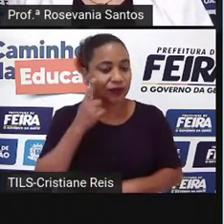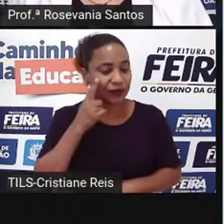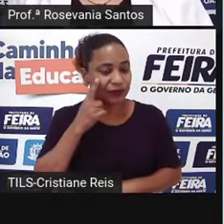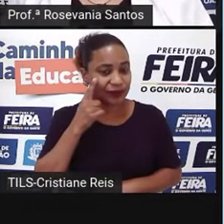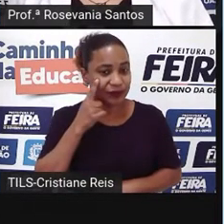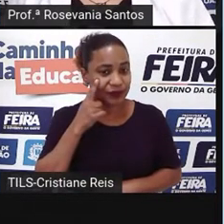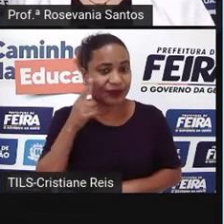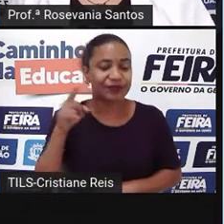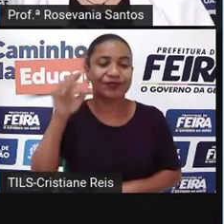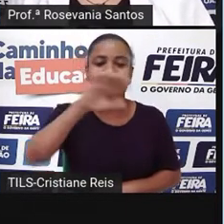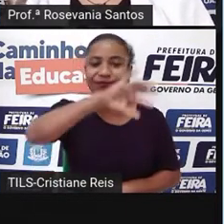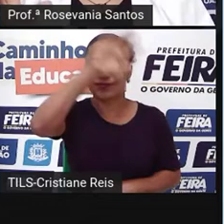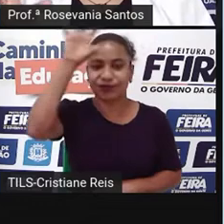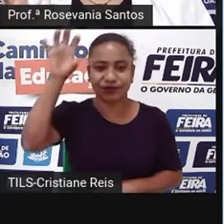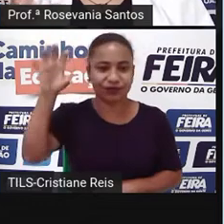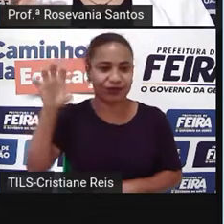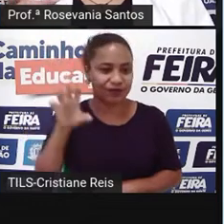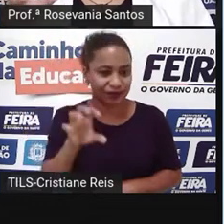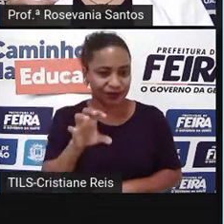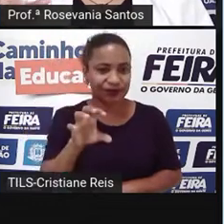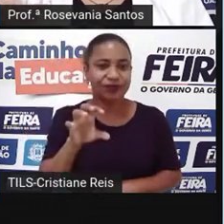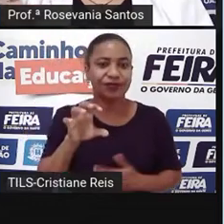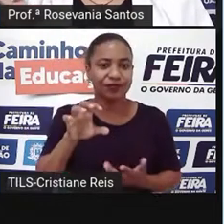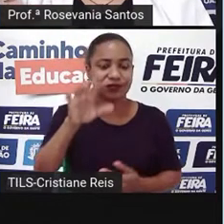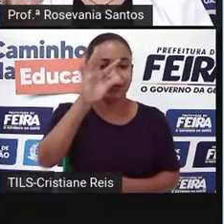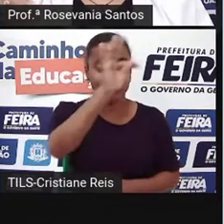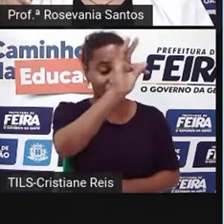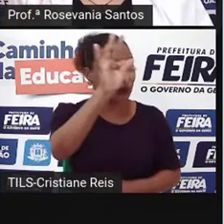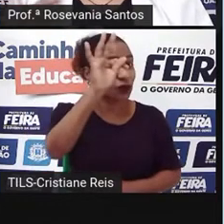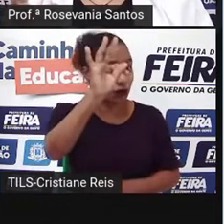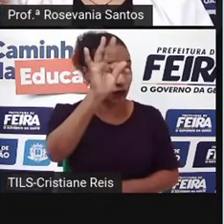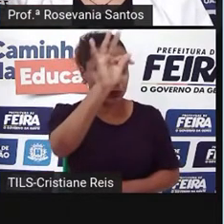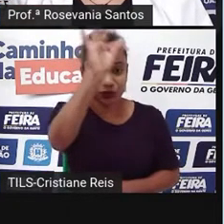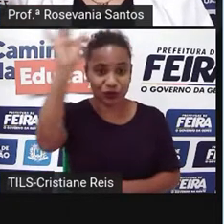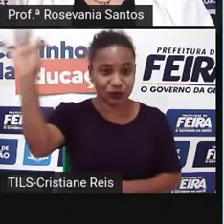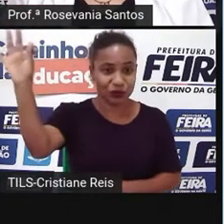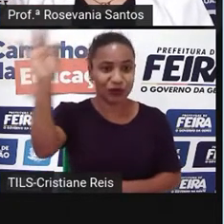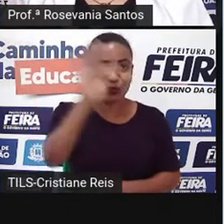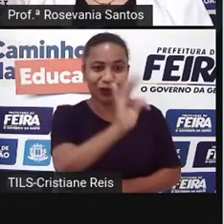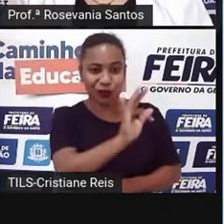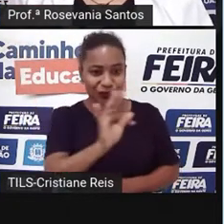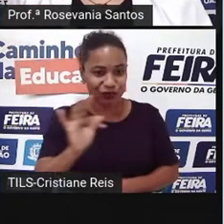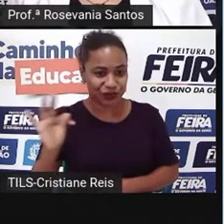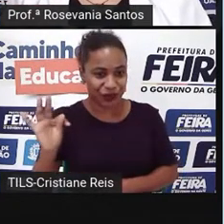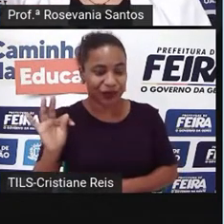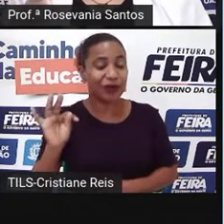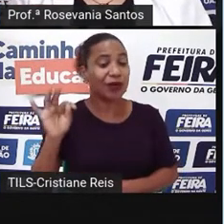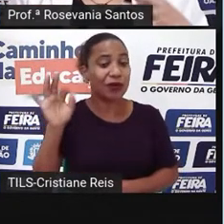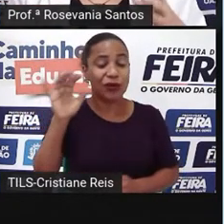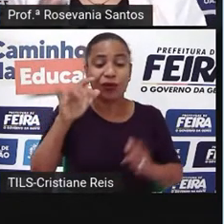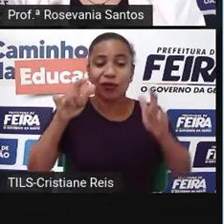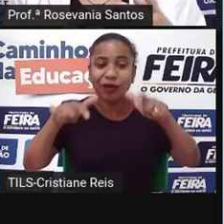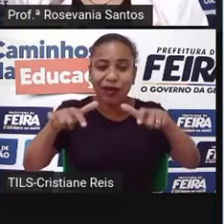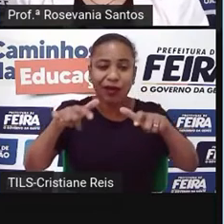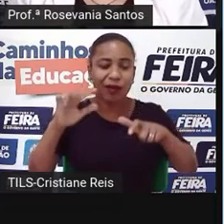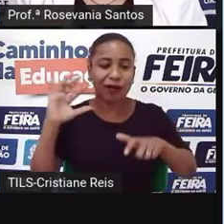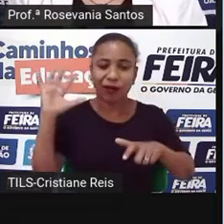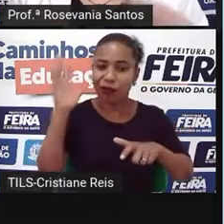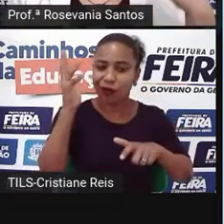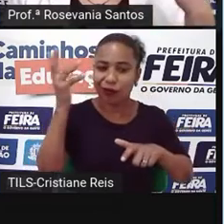trópicos, né, a gente tem um, bora dizer assim, né, bem próximo dos trópicos, a gente já vai ter área de clima